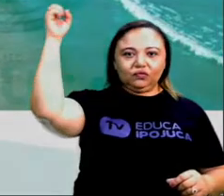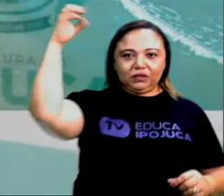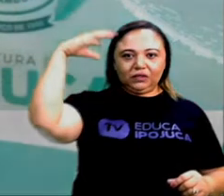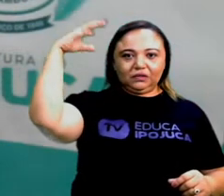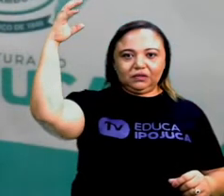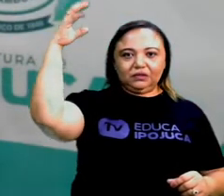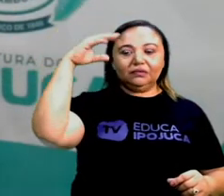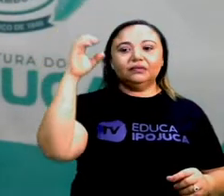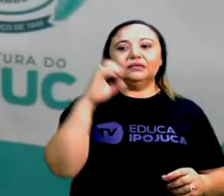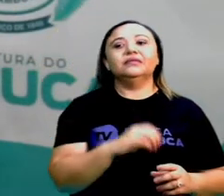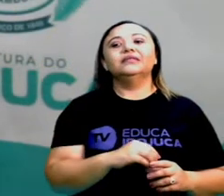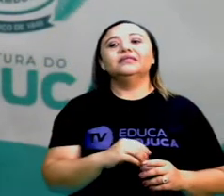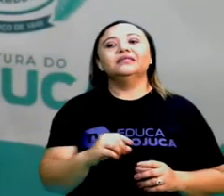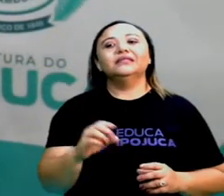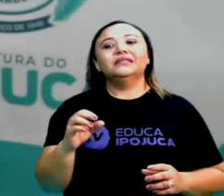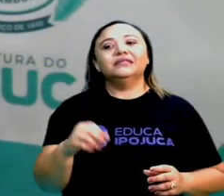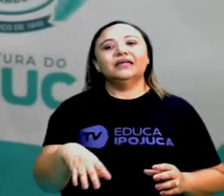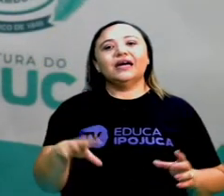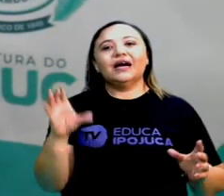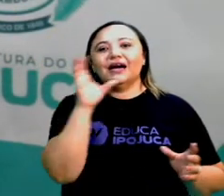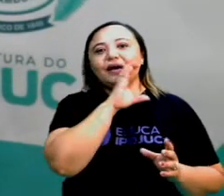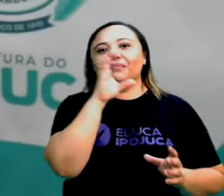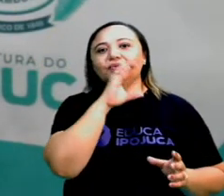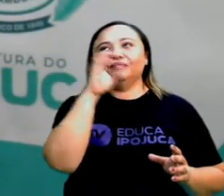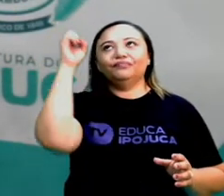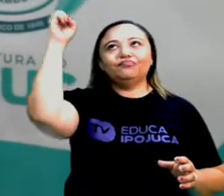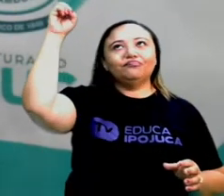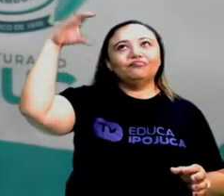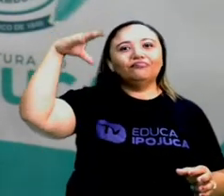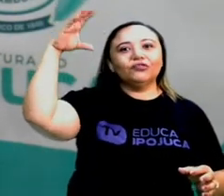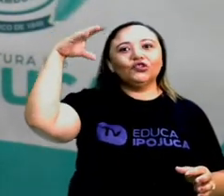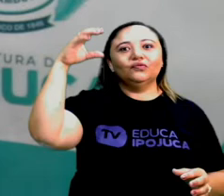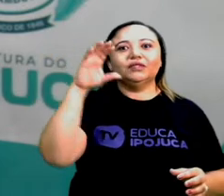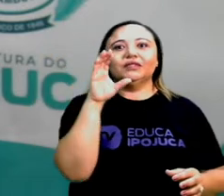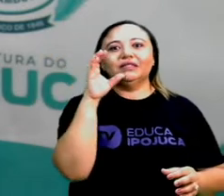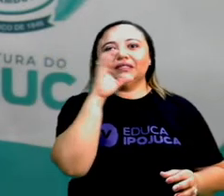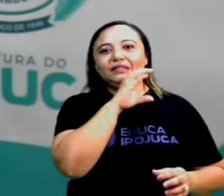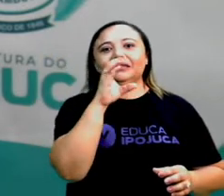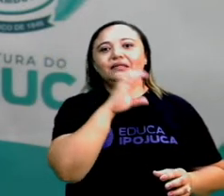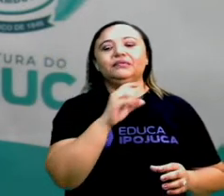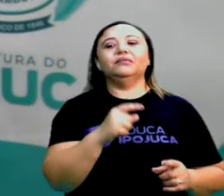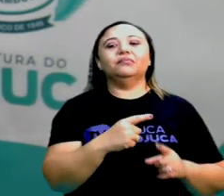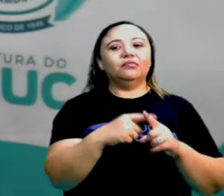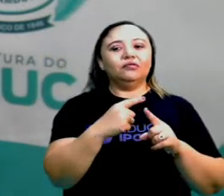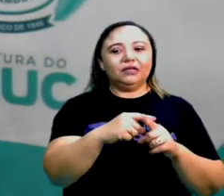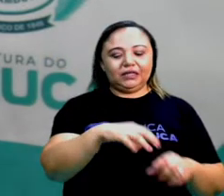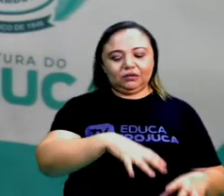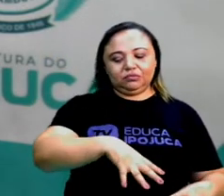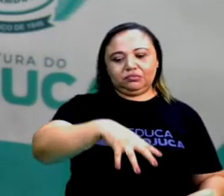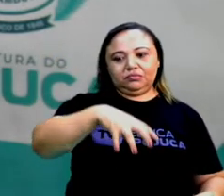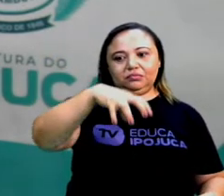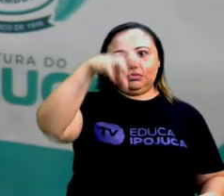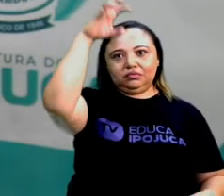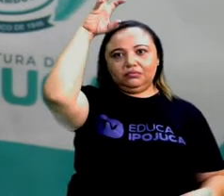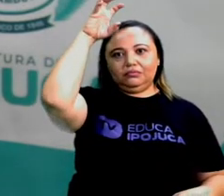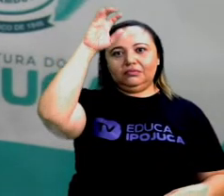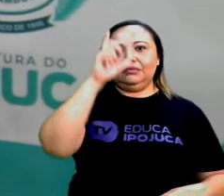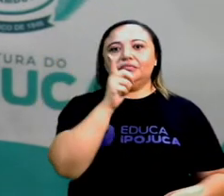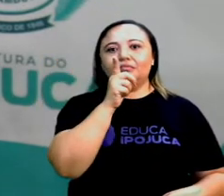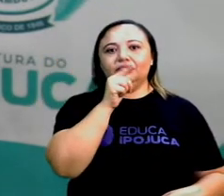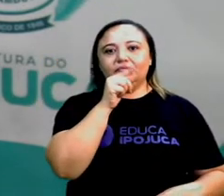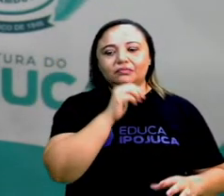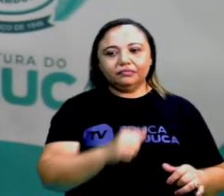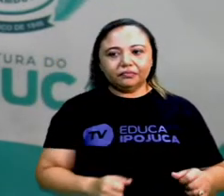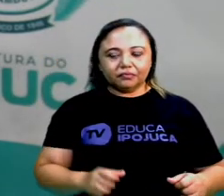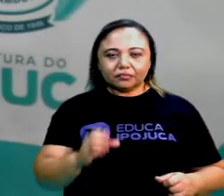vezes tem aquela chuva de verão, que meu pai sempre falava. Ah, tá chuva de verão. Essas chuvas acontecem por conta disso. Ah,